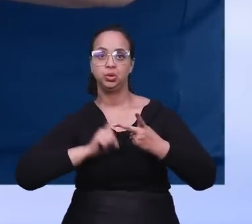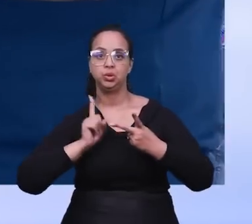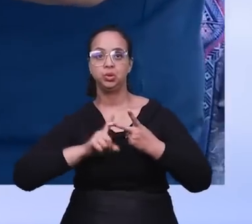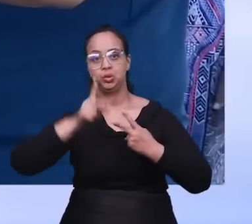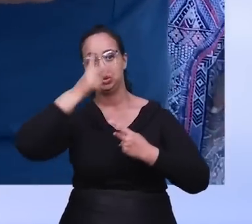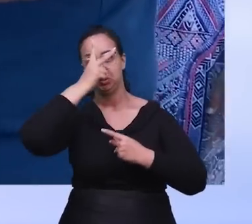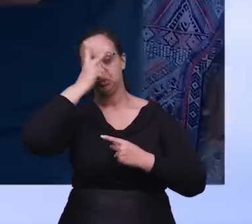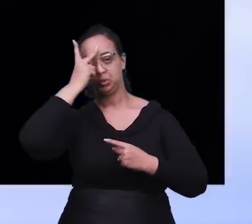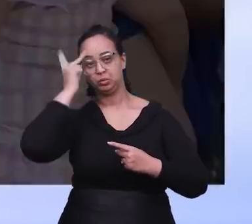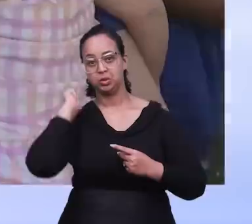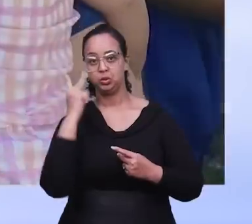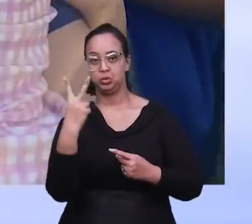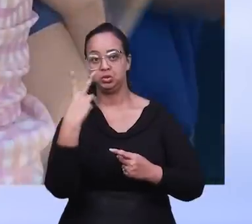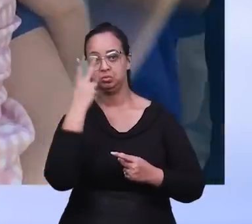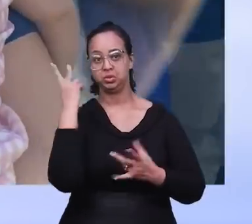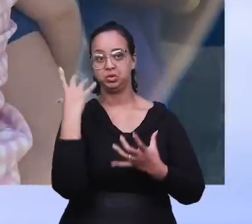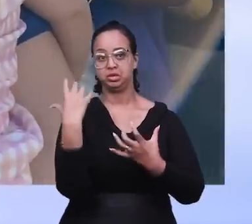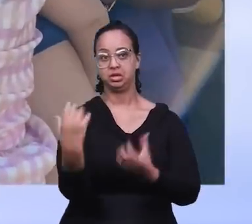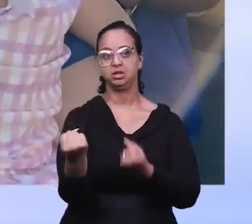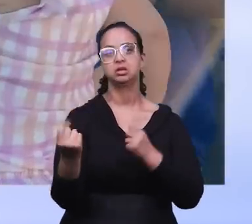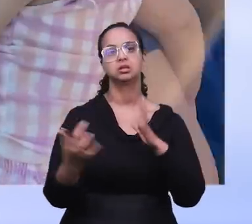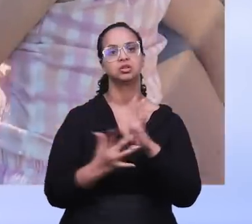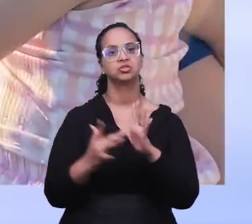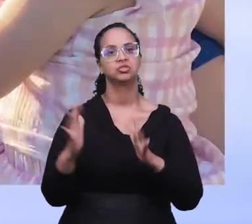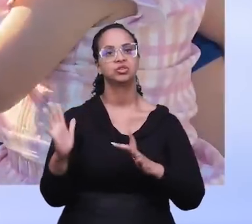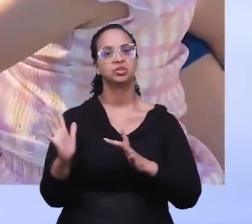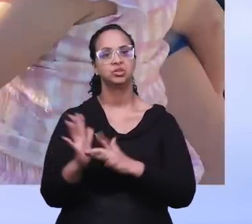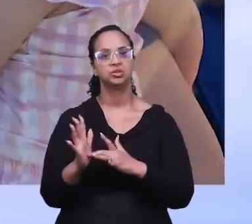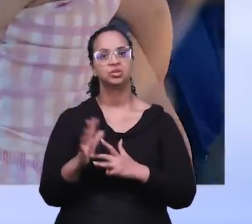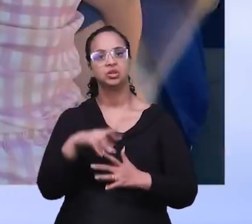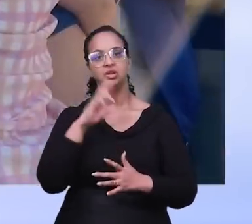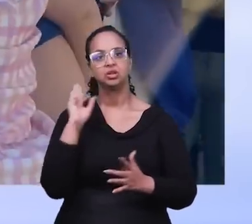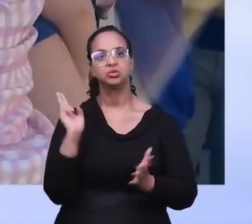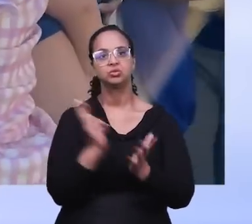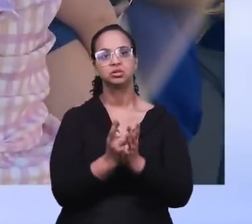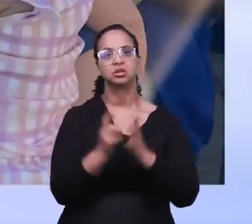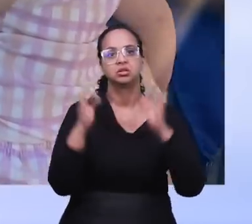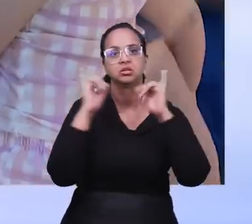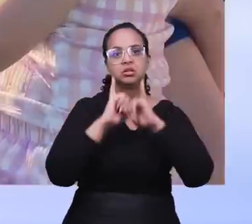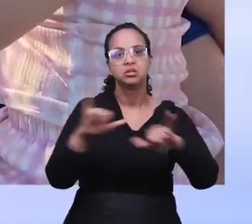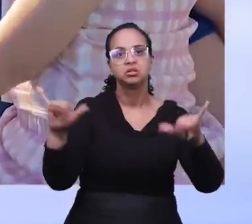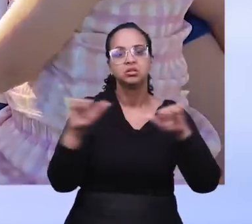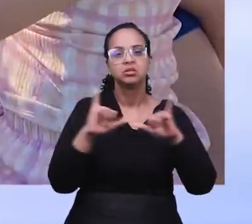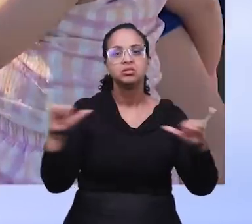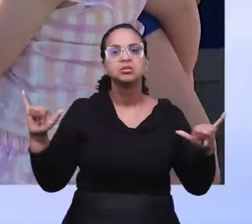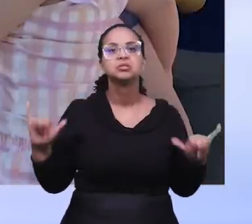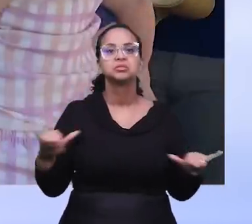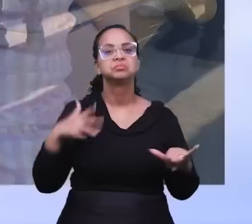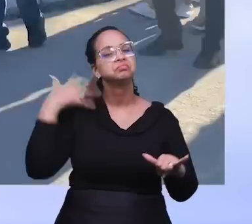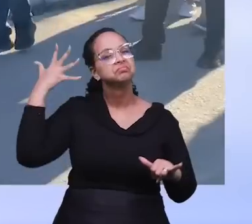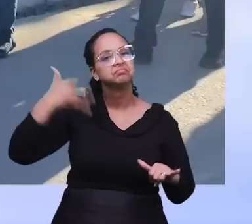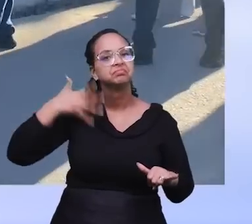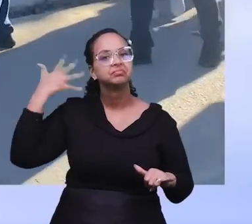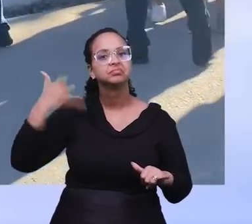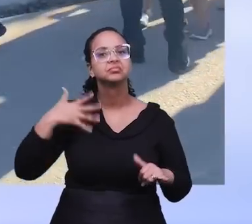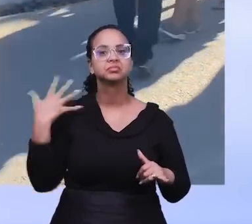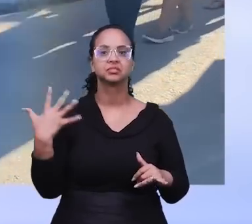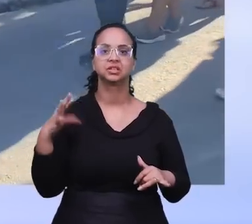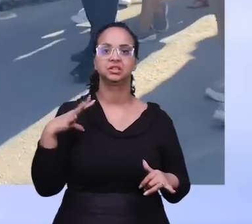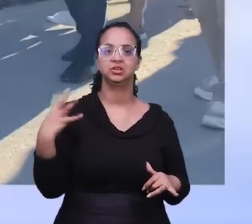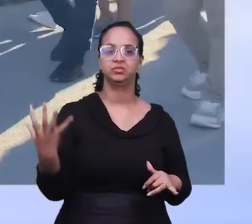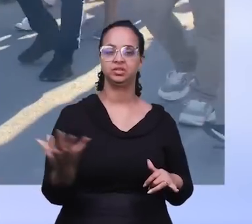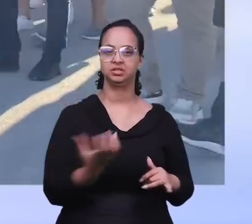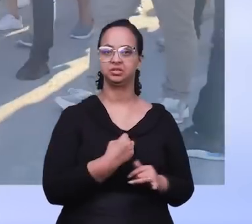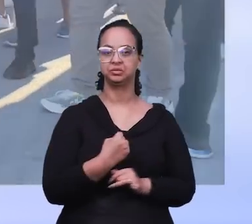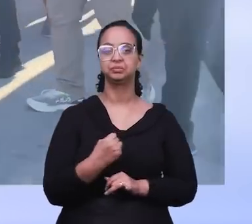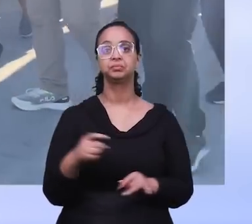duas pessoas o aceitaram como salvador de suas vidas. E esse é o resultado do anúncio da palavra, a salvação